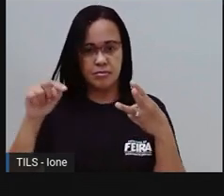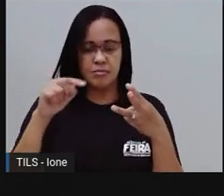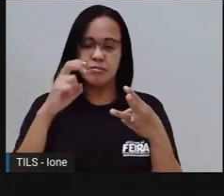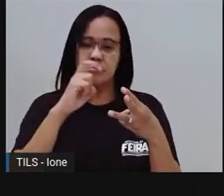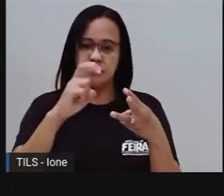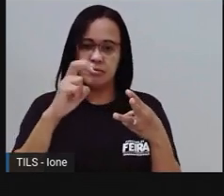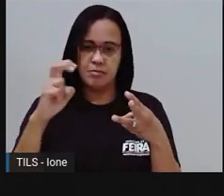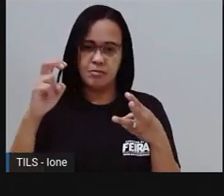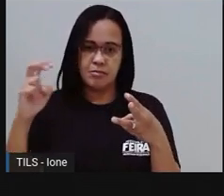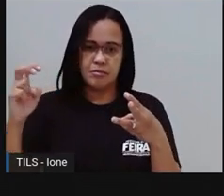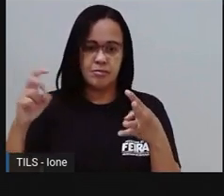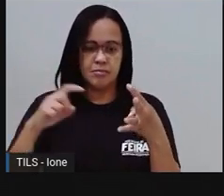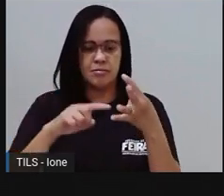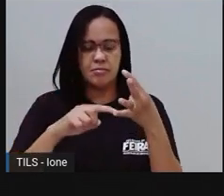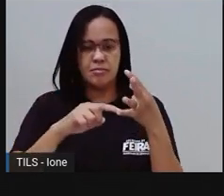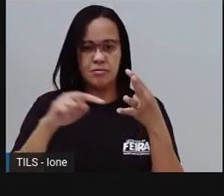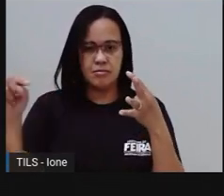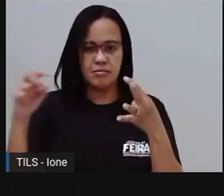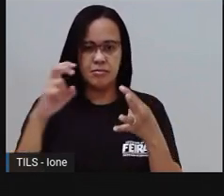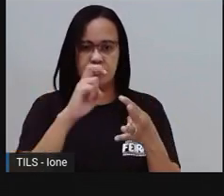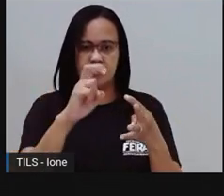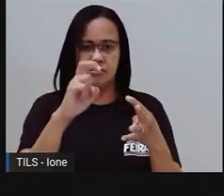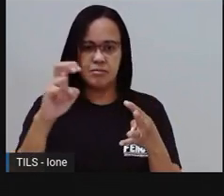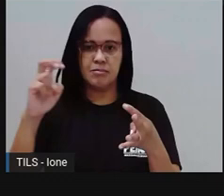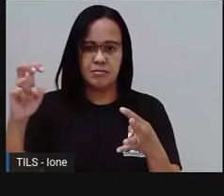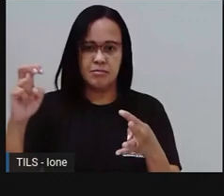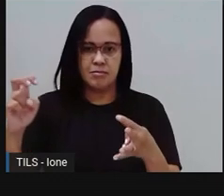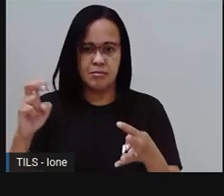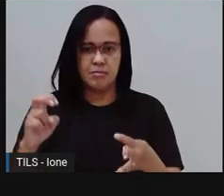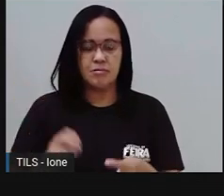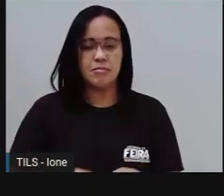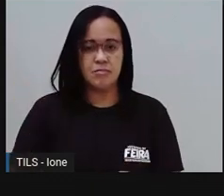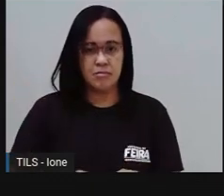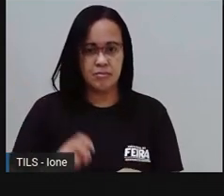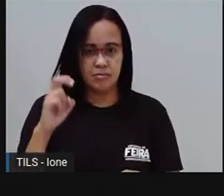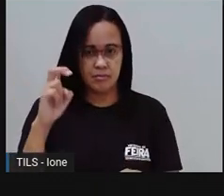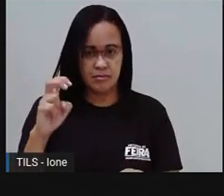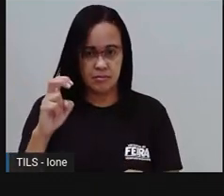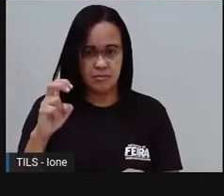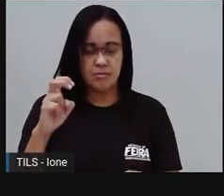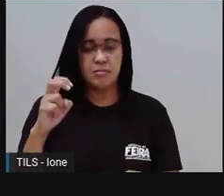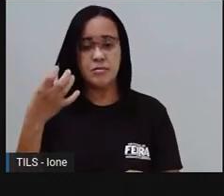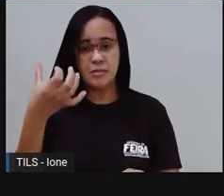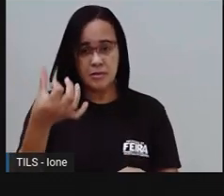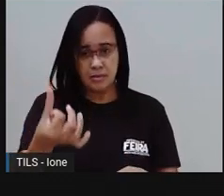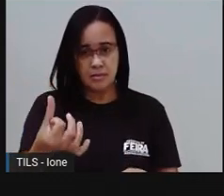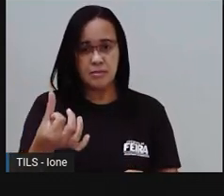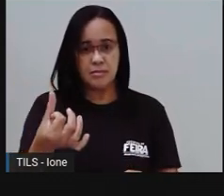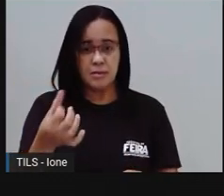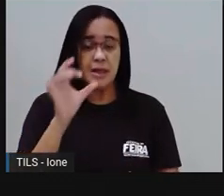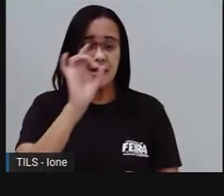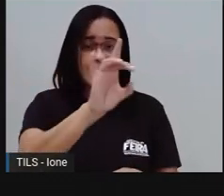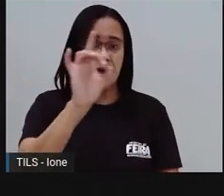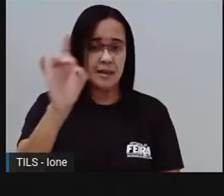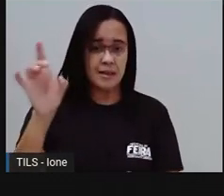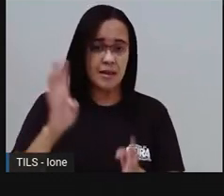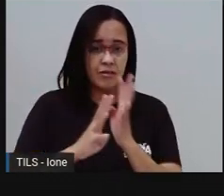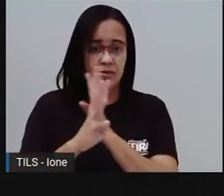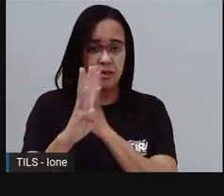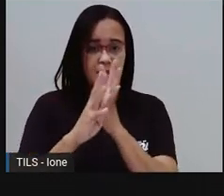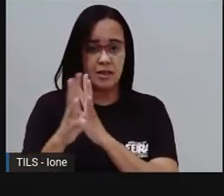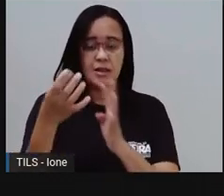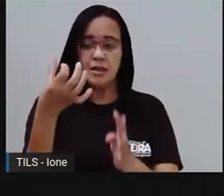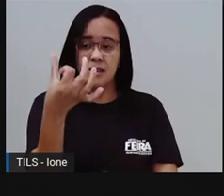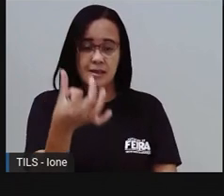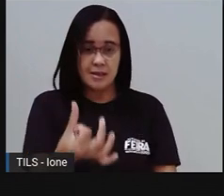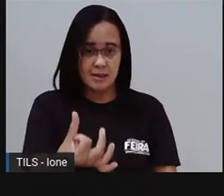Uma, duas, três, quatro, cinco, seis. E aí, eu vou